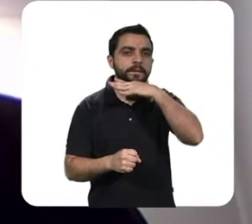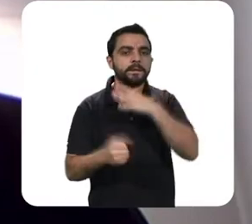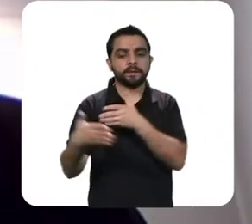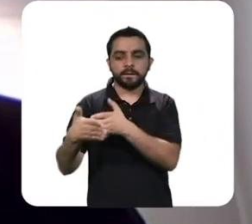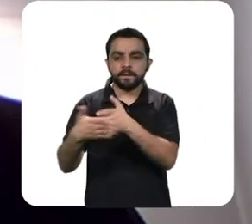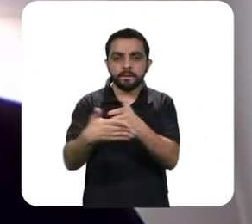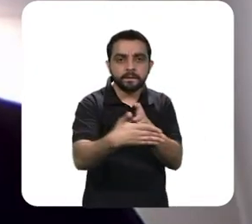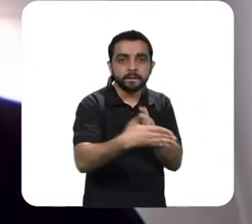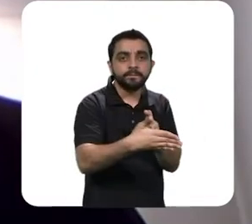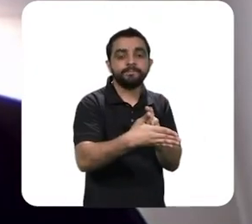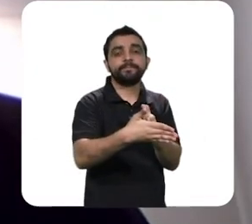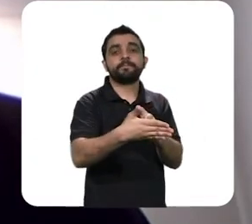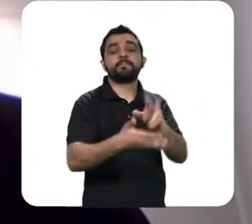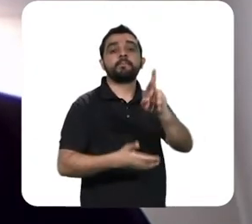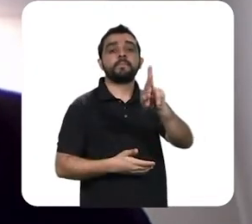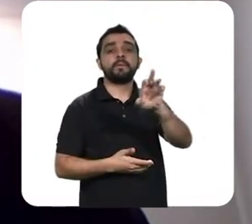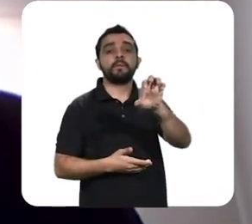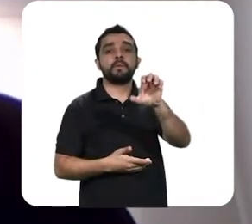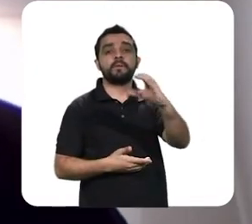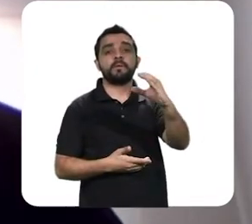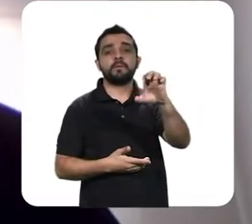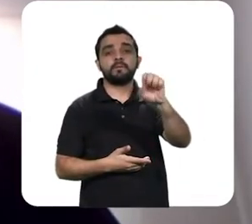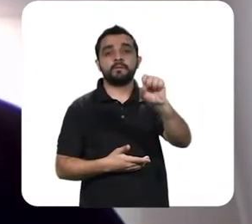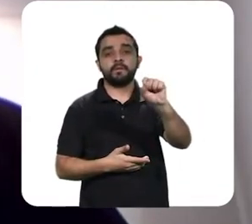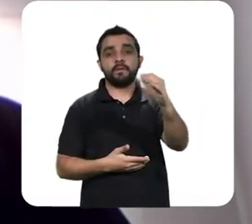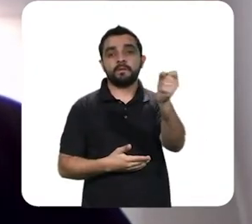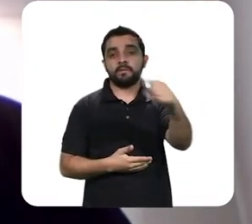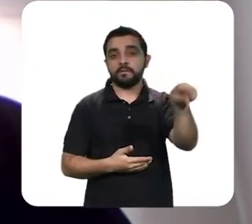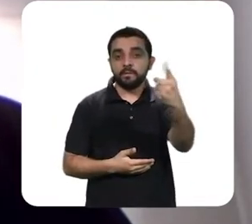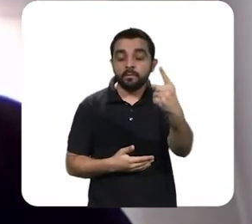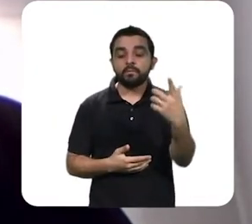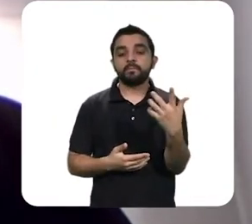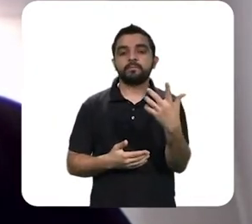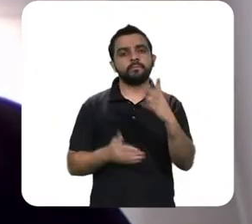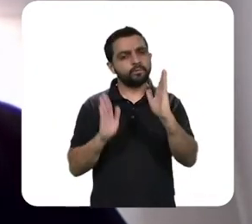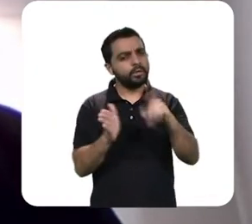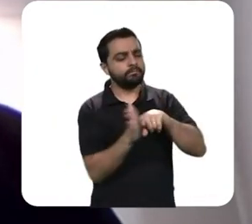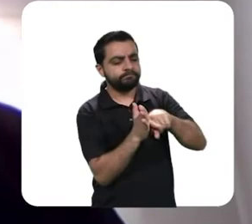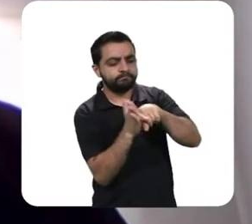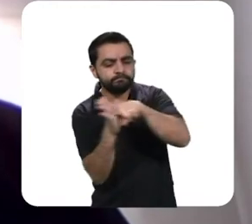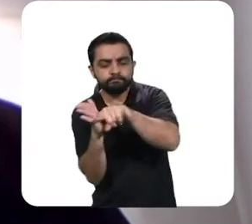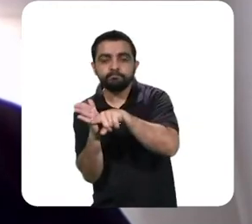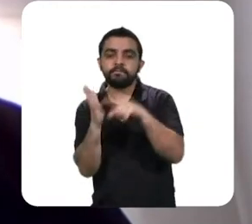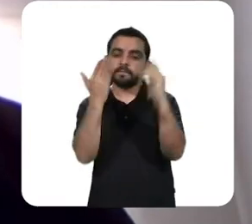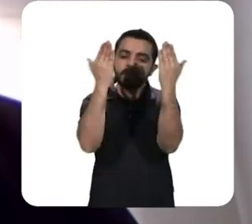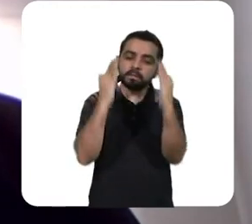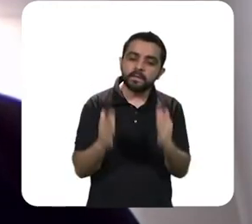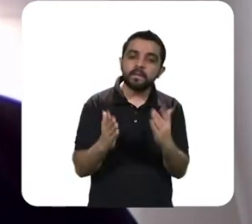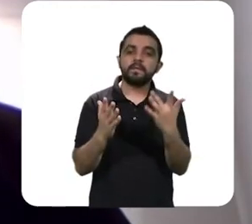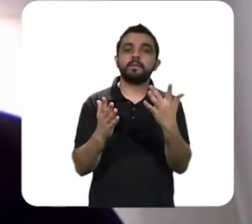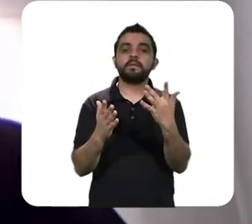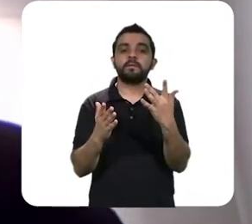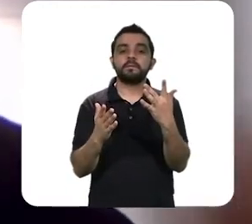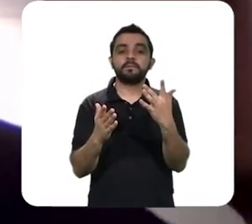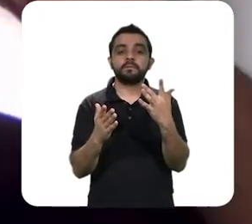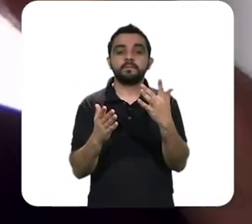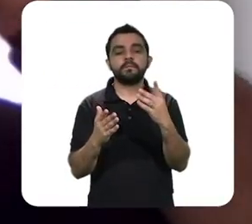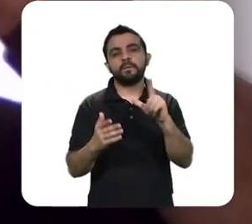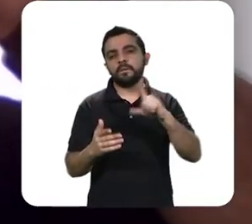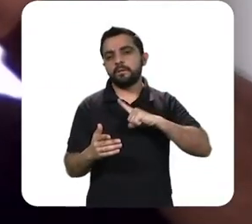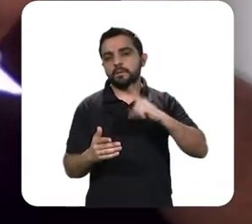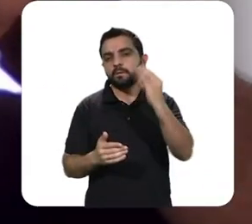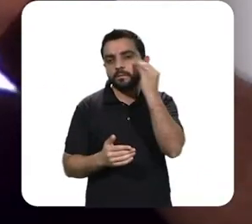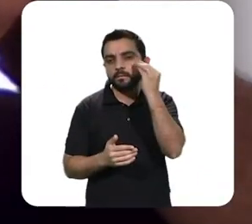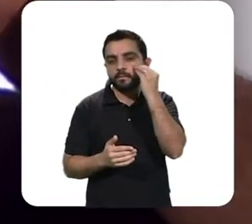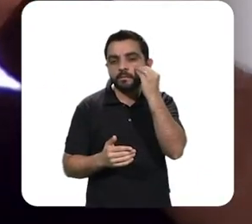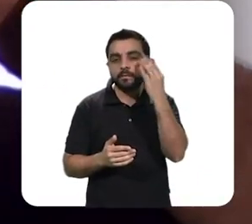As projeções, elas têm variado, conforme os estudos, o estudo nosso,